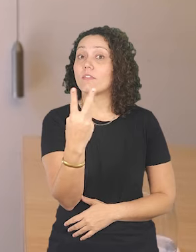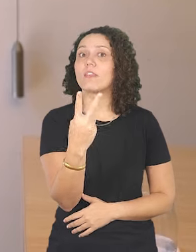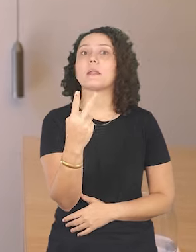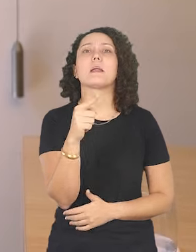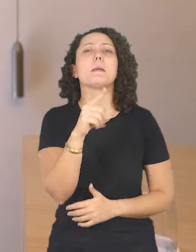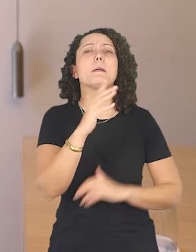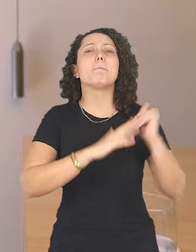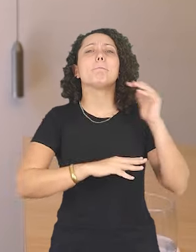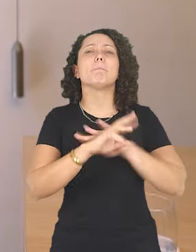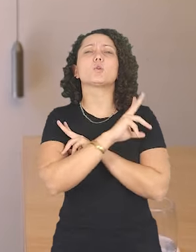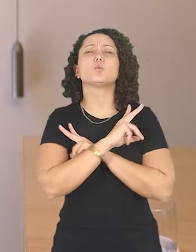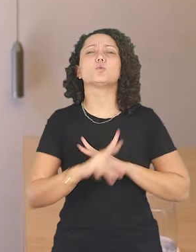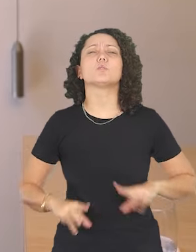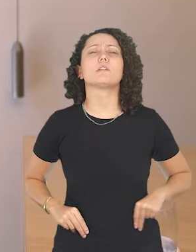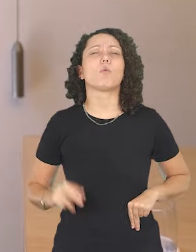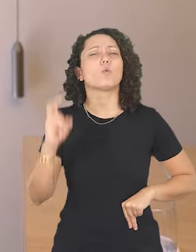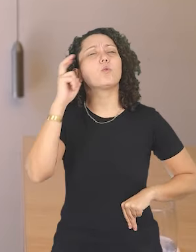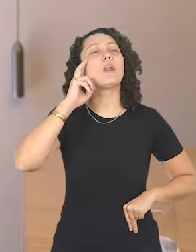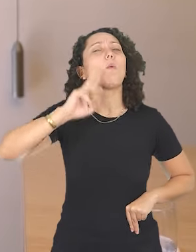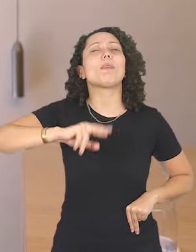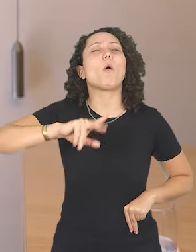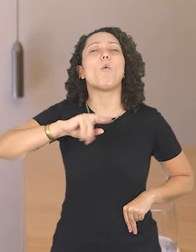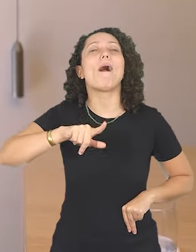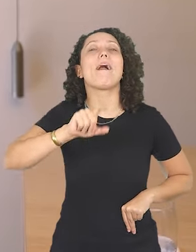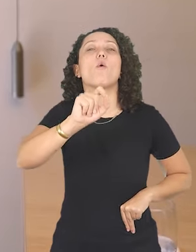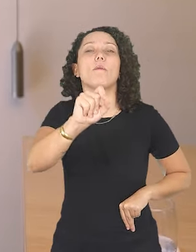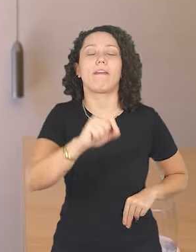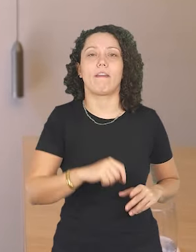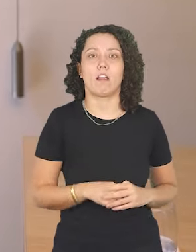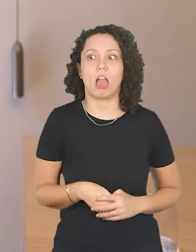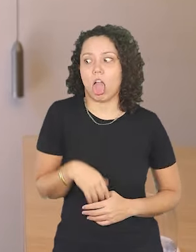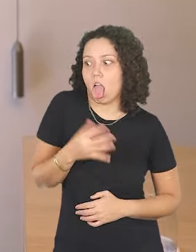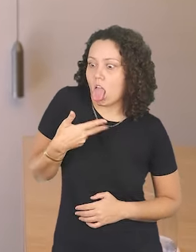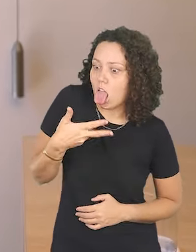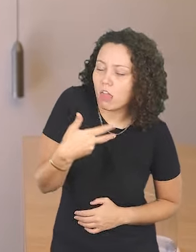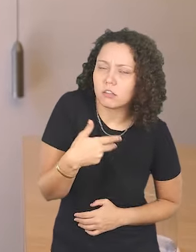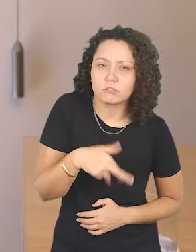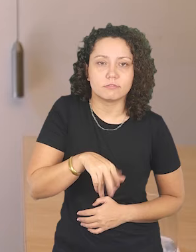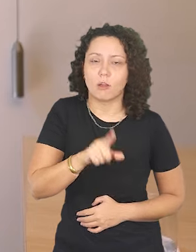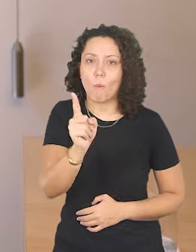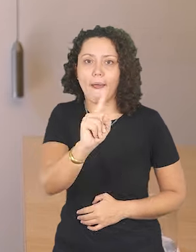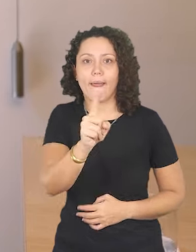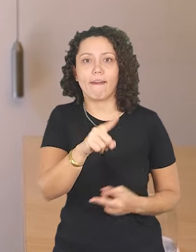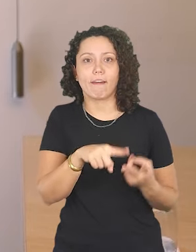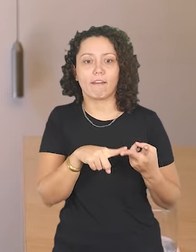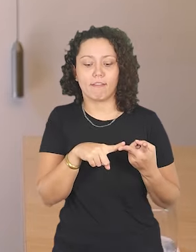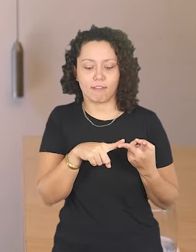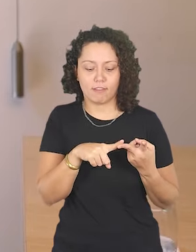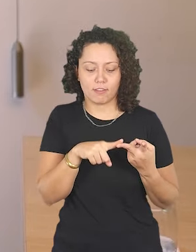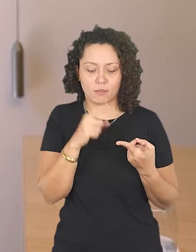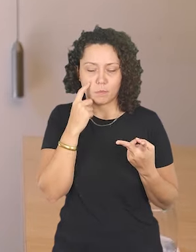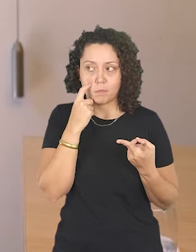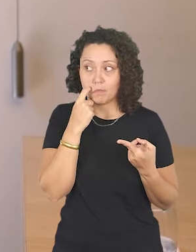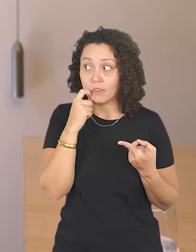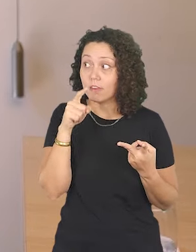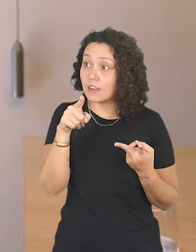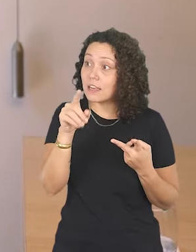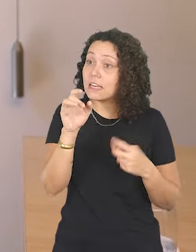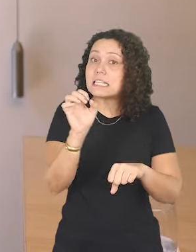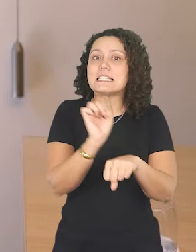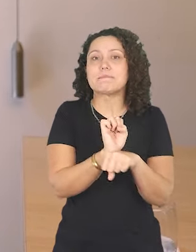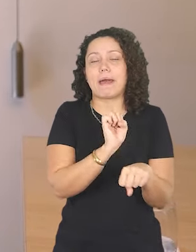a produção cultural não é. A produção cultural não é correria. A produção cultural não é